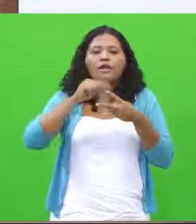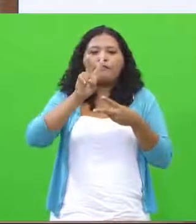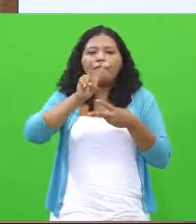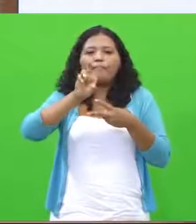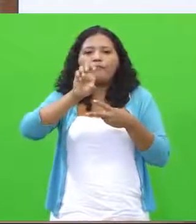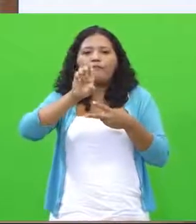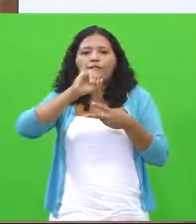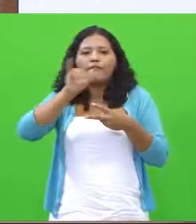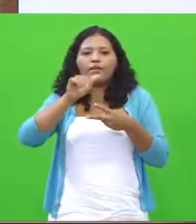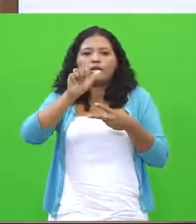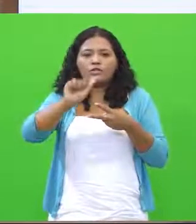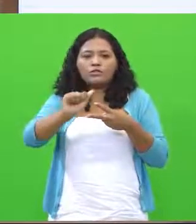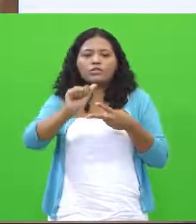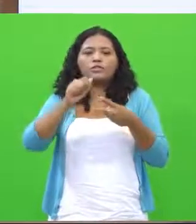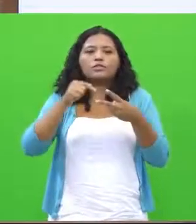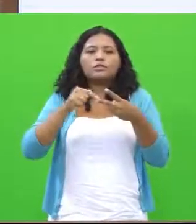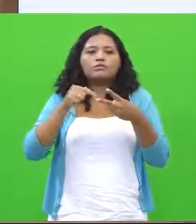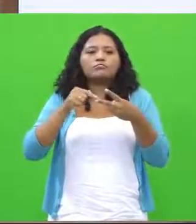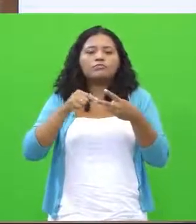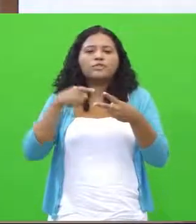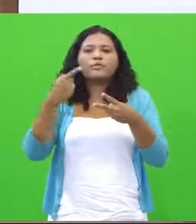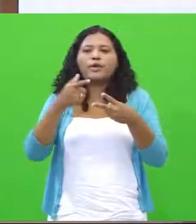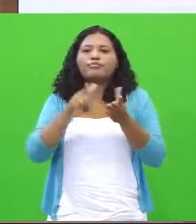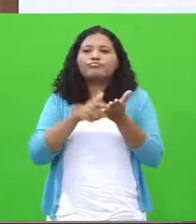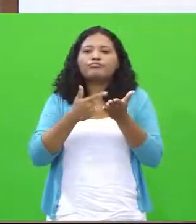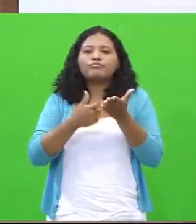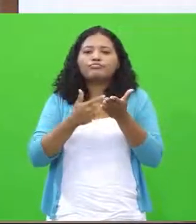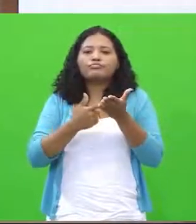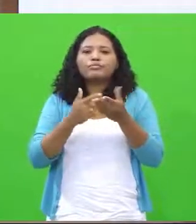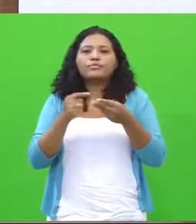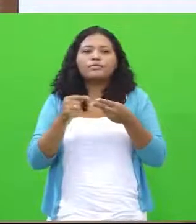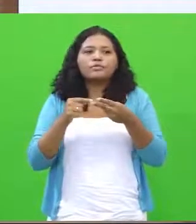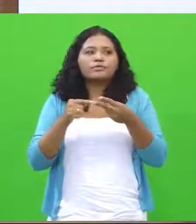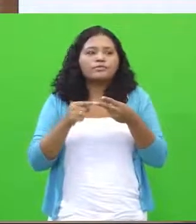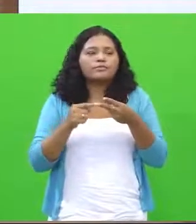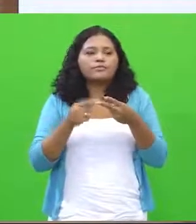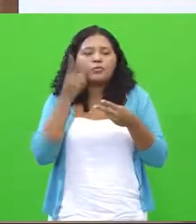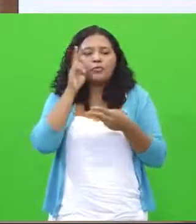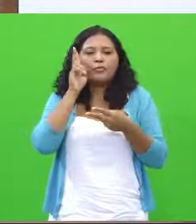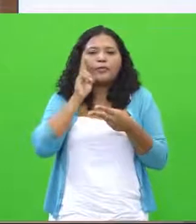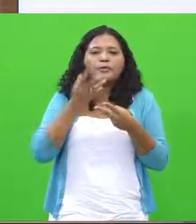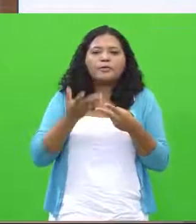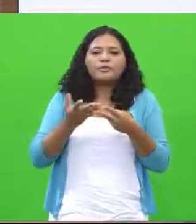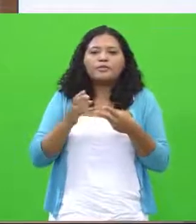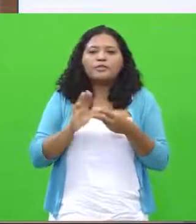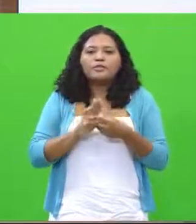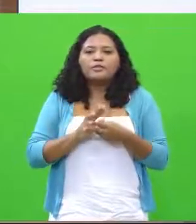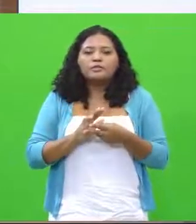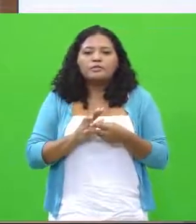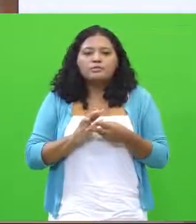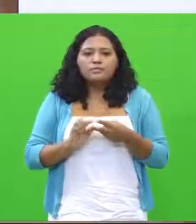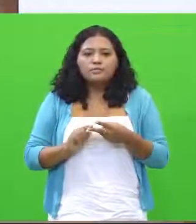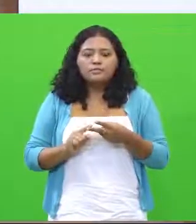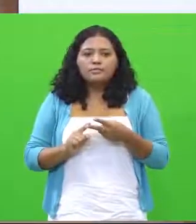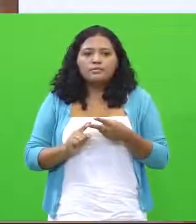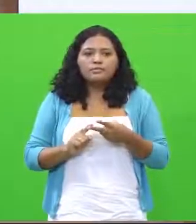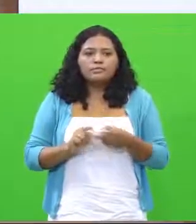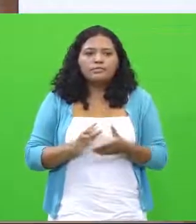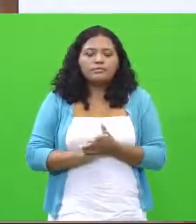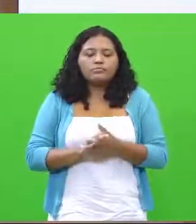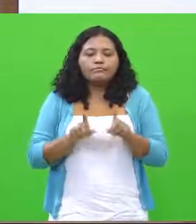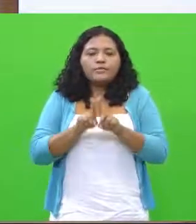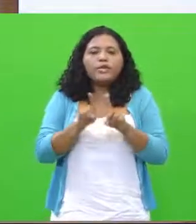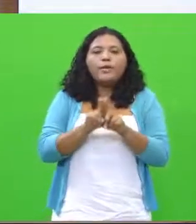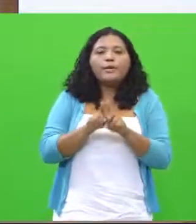outra? tem uma outra revista não me recordo o nome de visão sim então ele